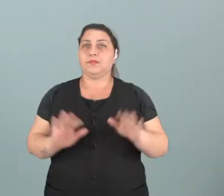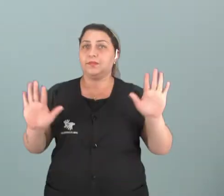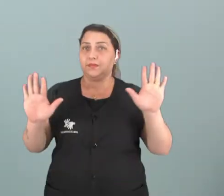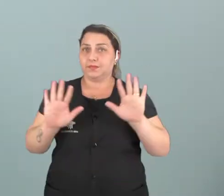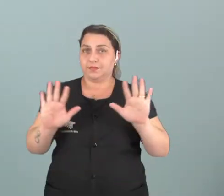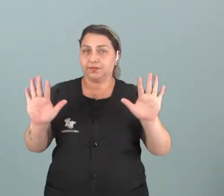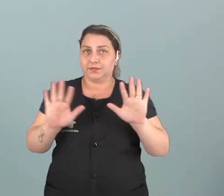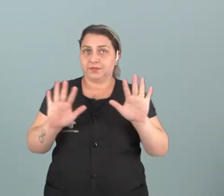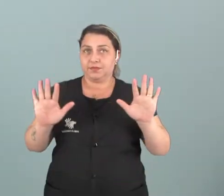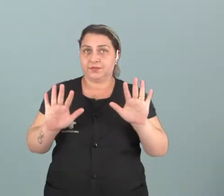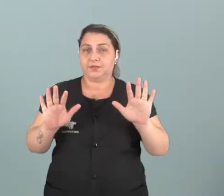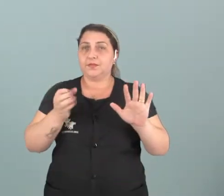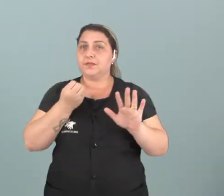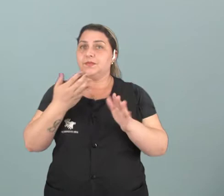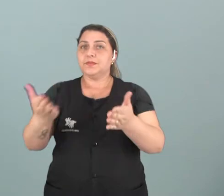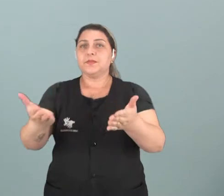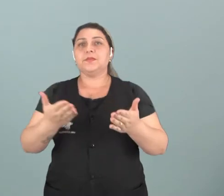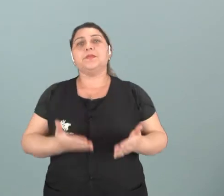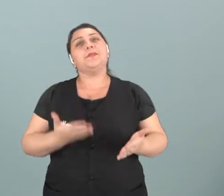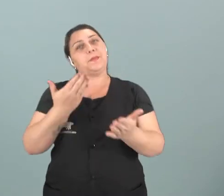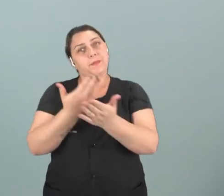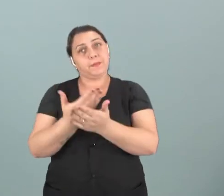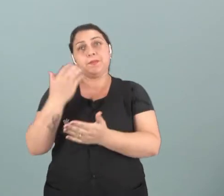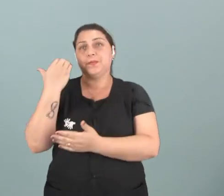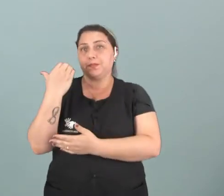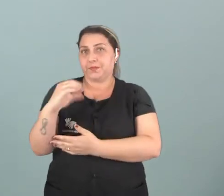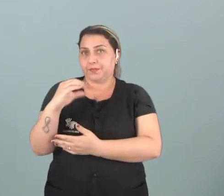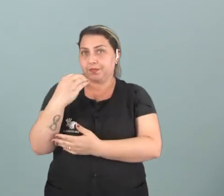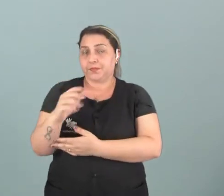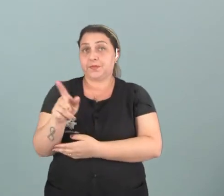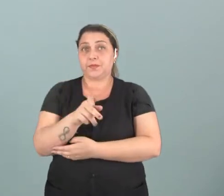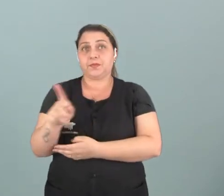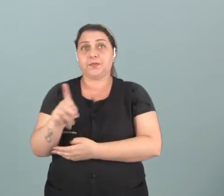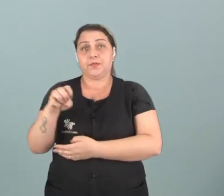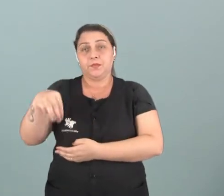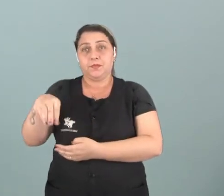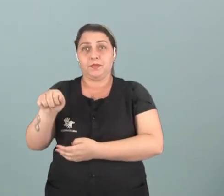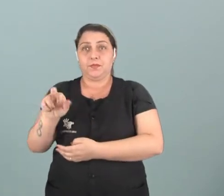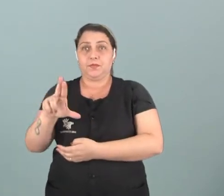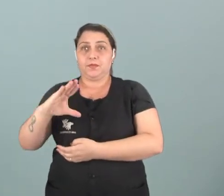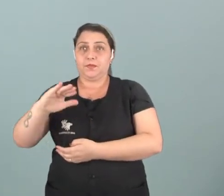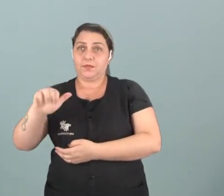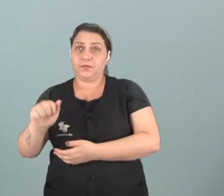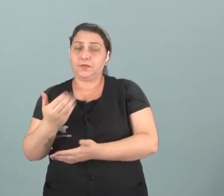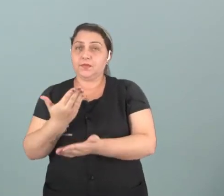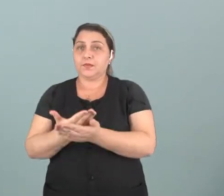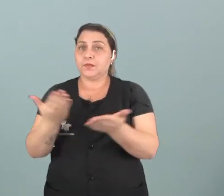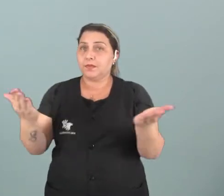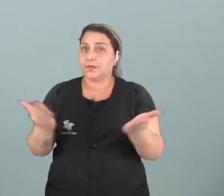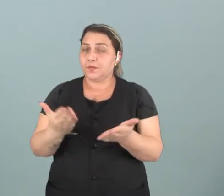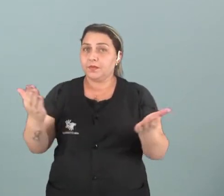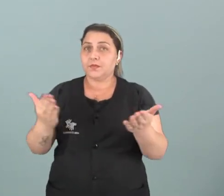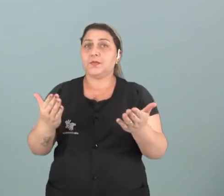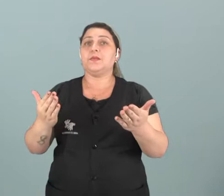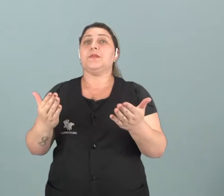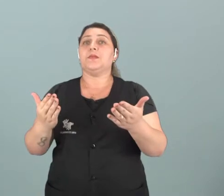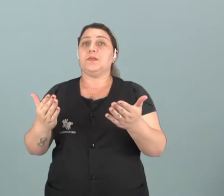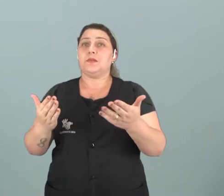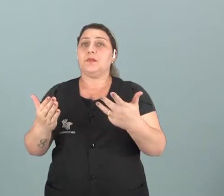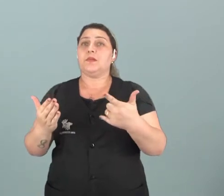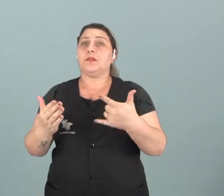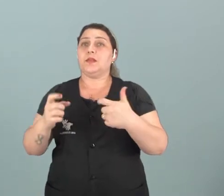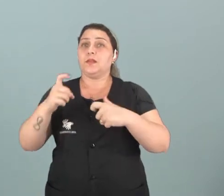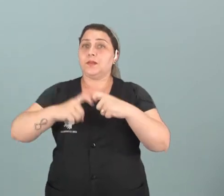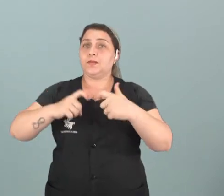Olá pessoal, sejam bem-vindos à aula de ciências. Eu sou professora Márcia. Na aula de hoje nós vamos falar sobre o sistema